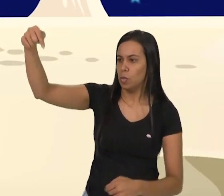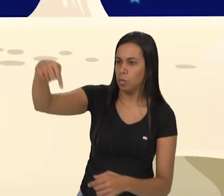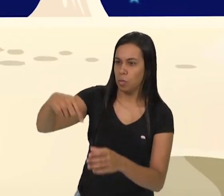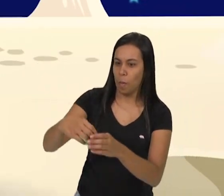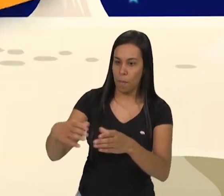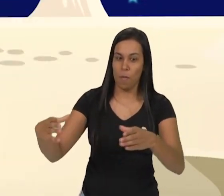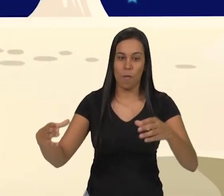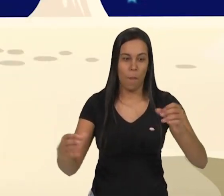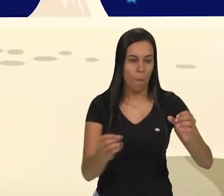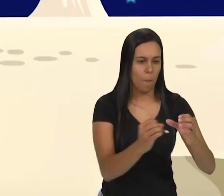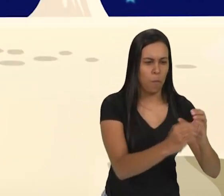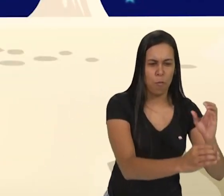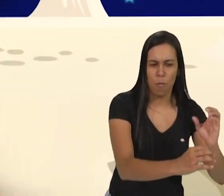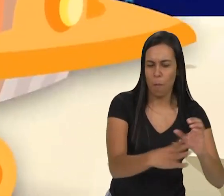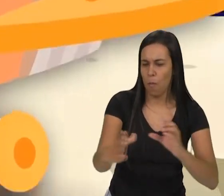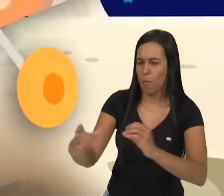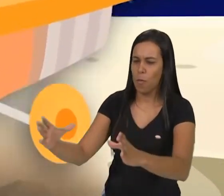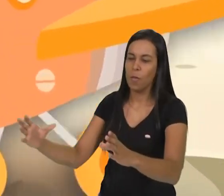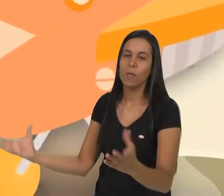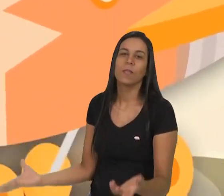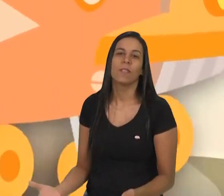buraco no chão